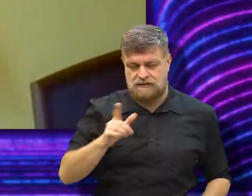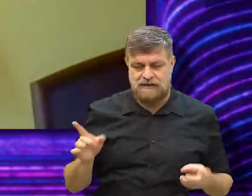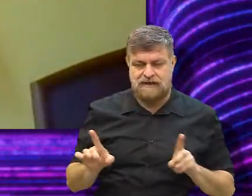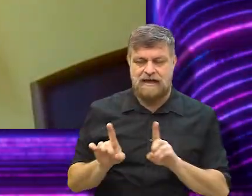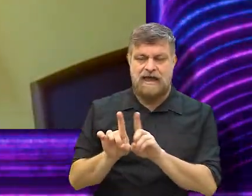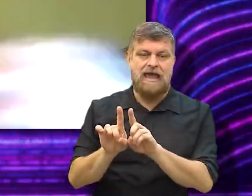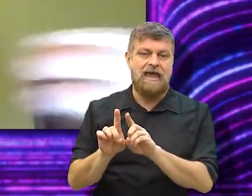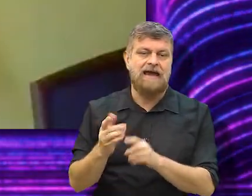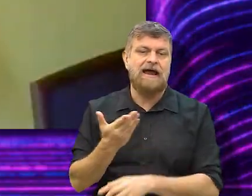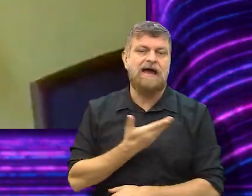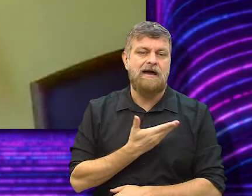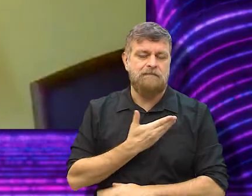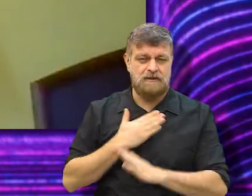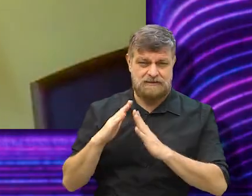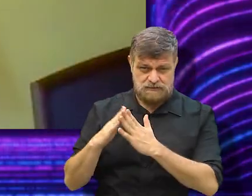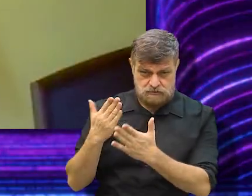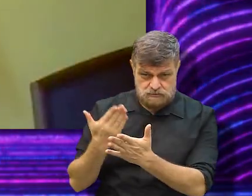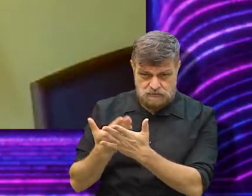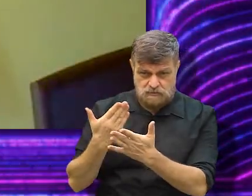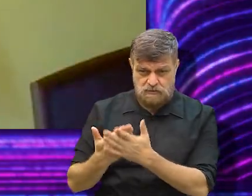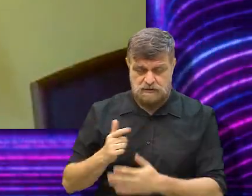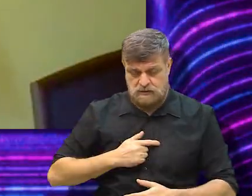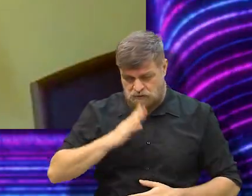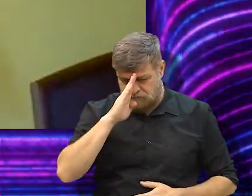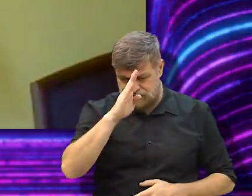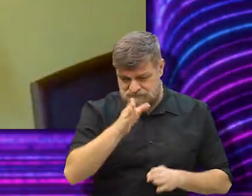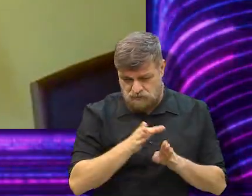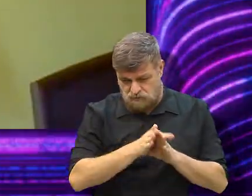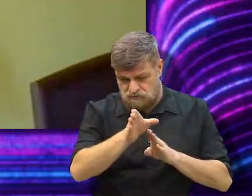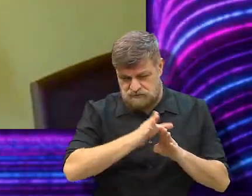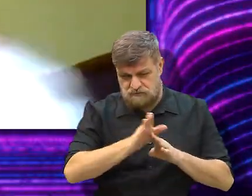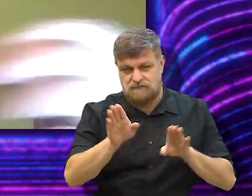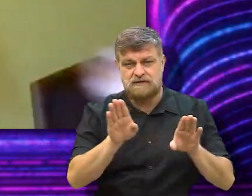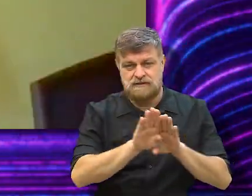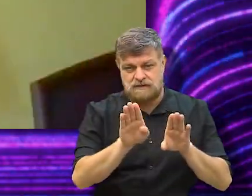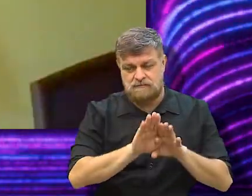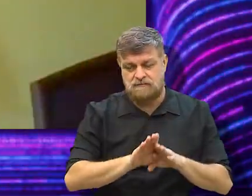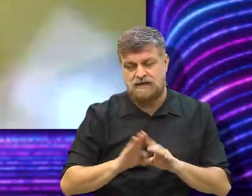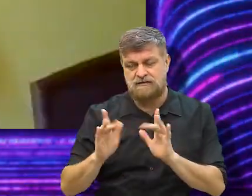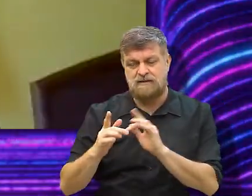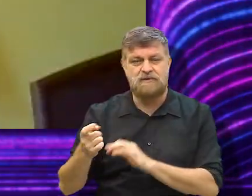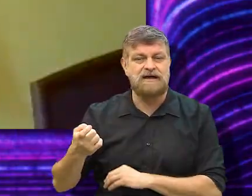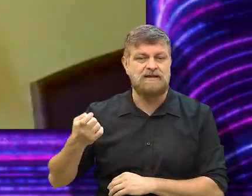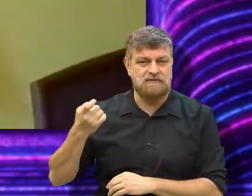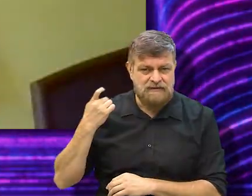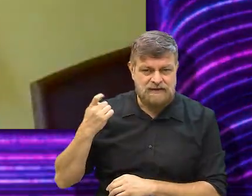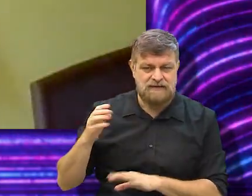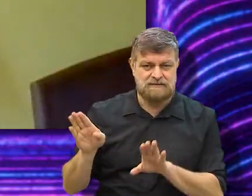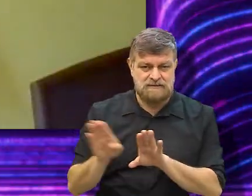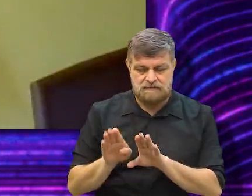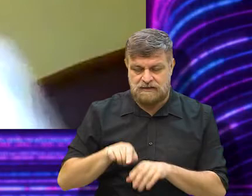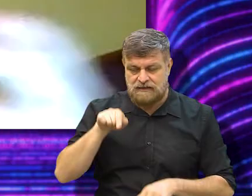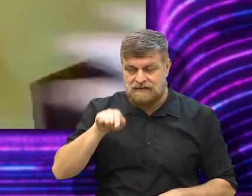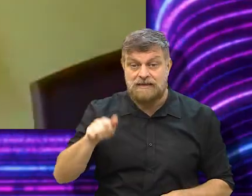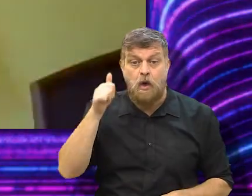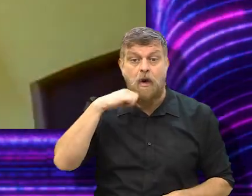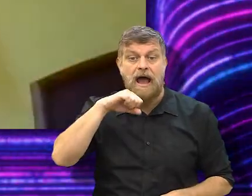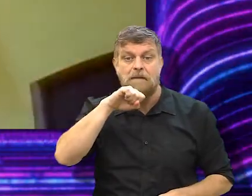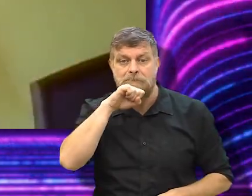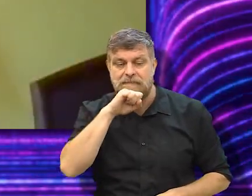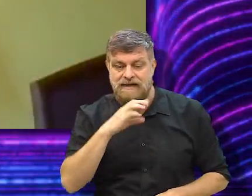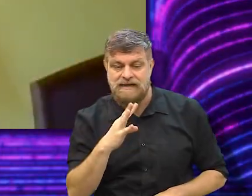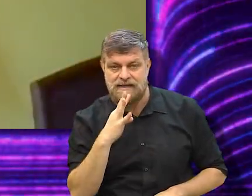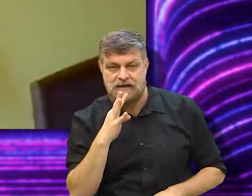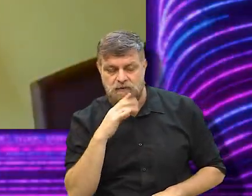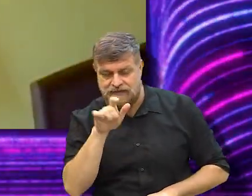governante atual era colega dela de escola, o principal conselheiro dela também tinha sido um ex-namorado da mãe, então assim, a Helena, ela